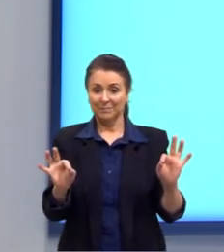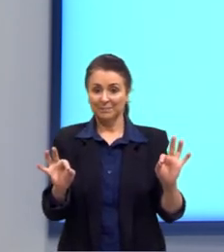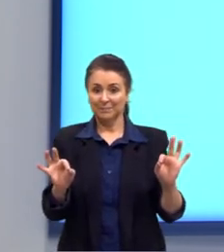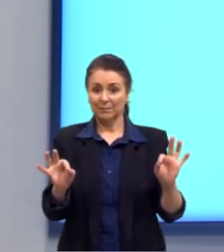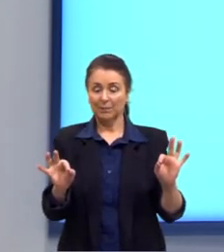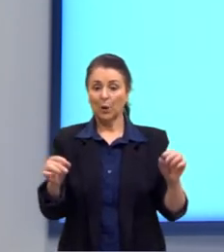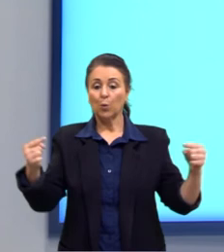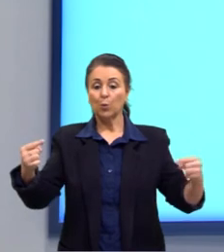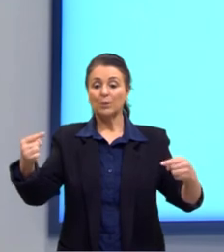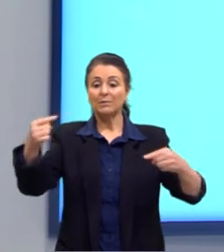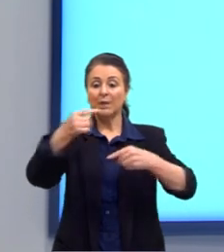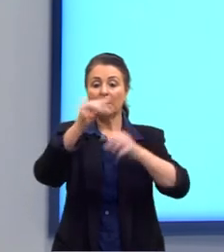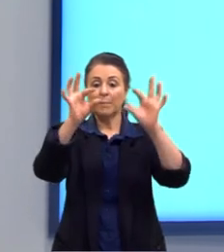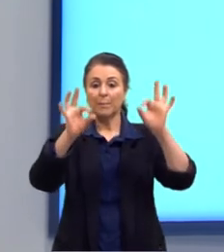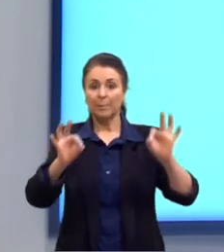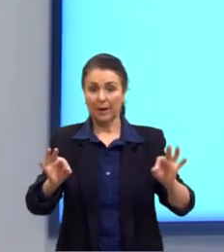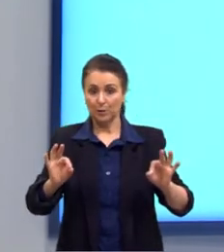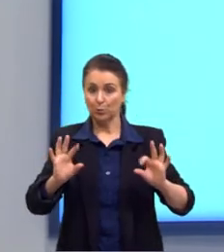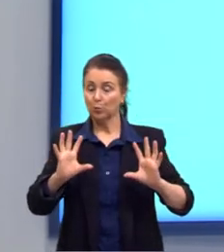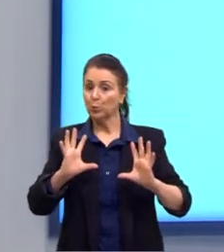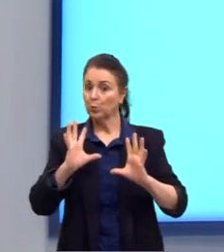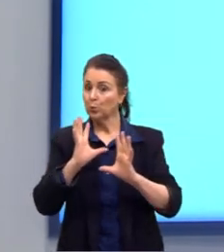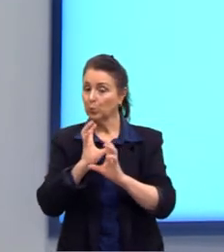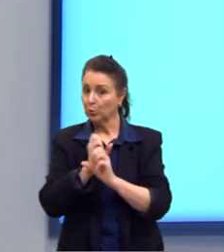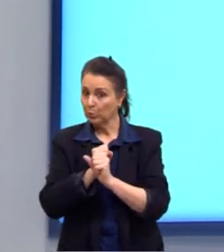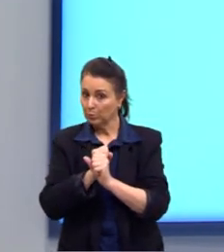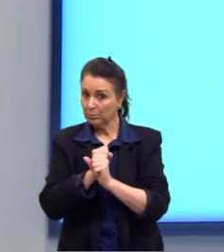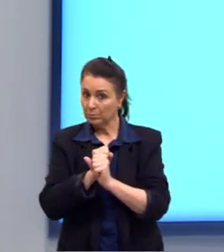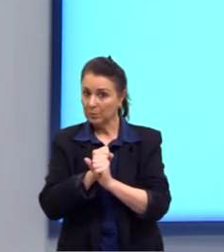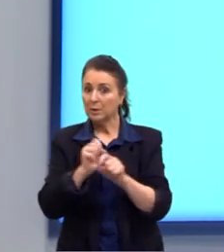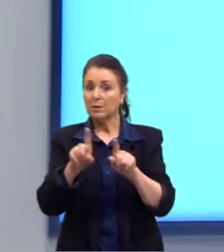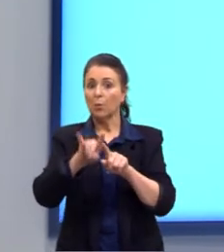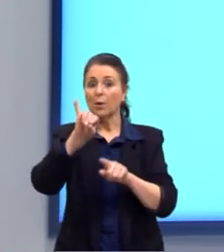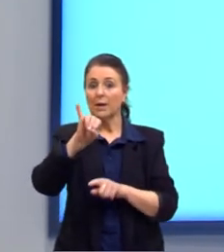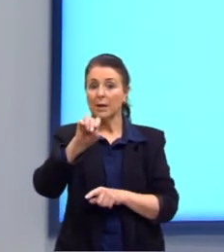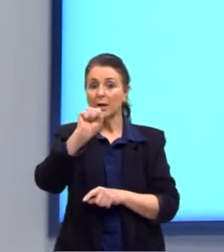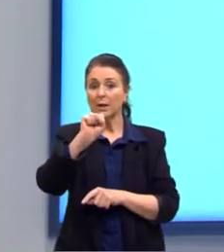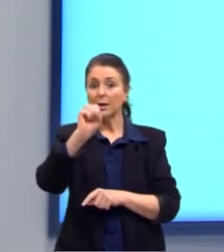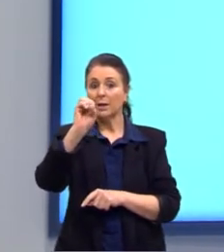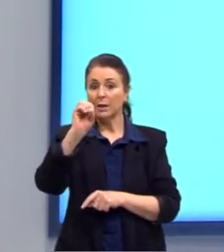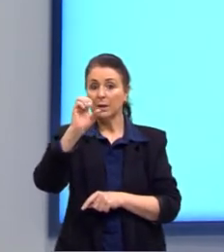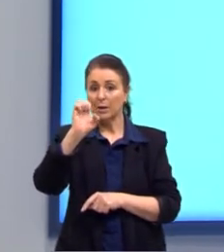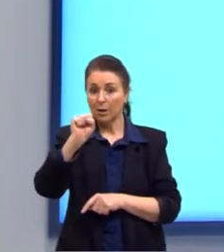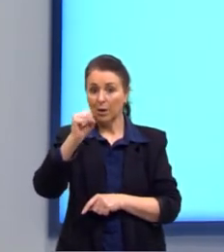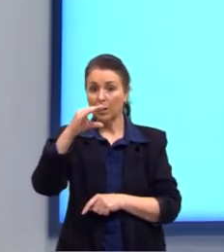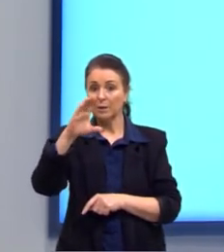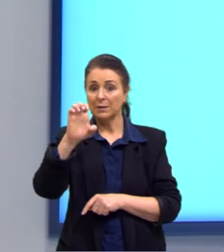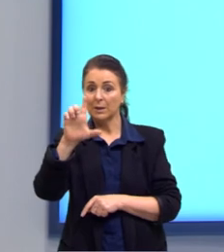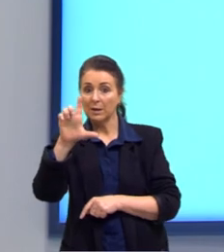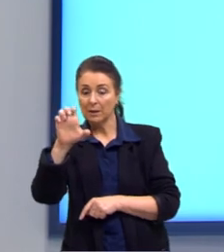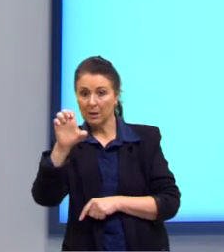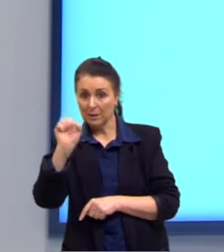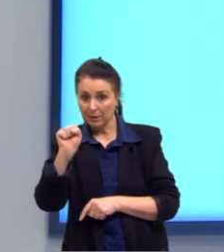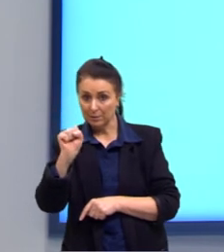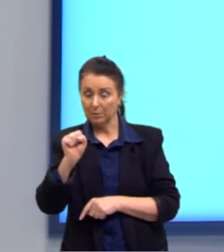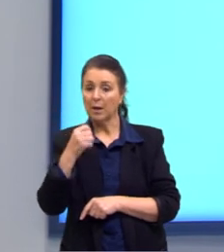Esses trapézios todos, gente, eles são trapézios isósceles, tá? Então, é importante cuidar.